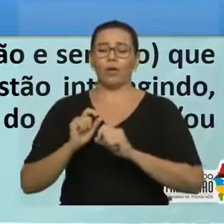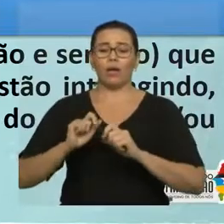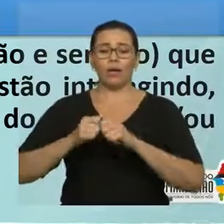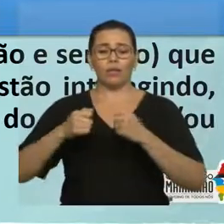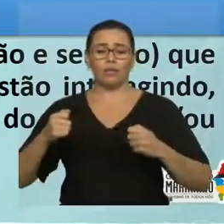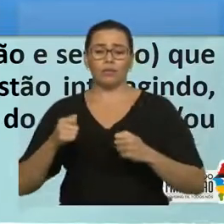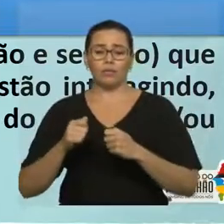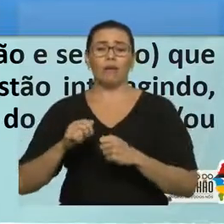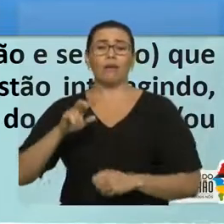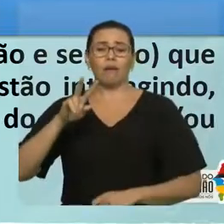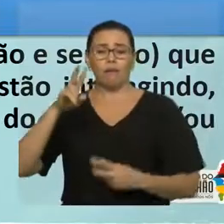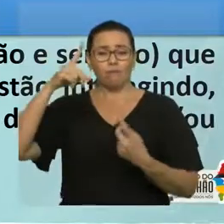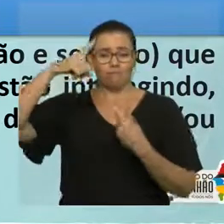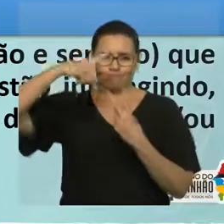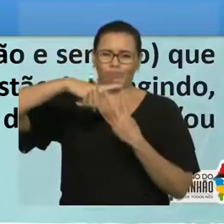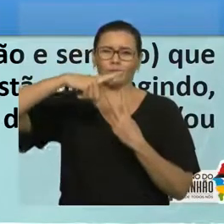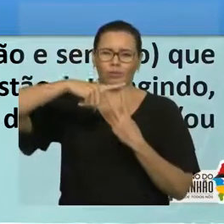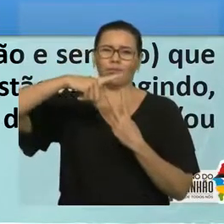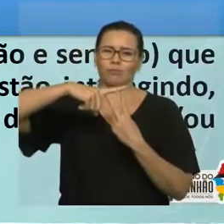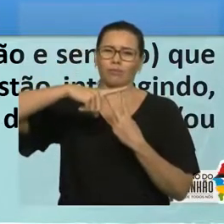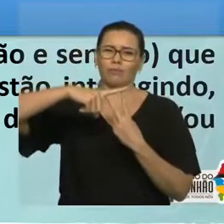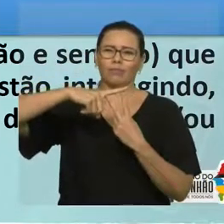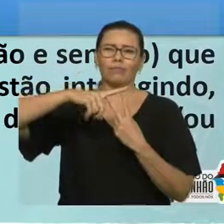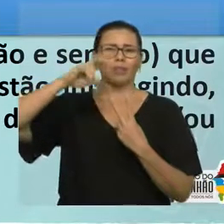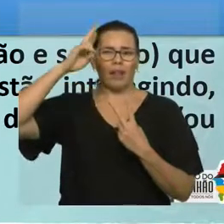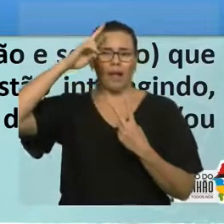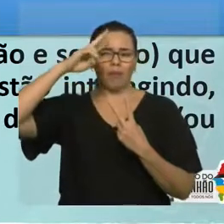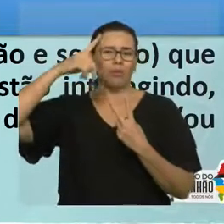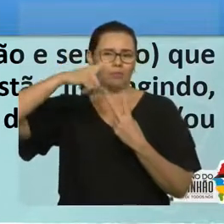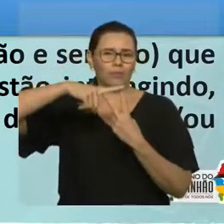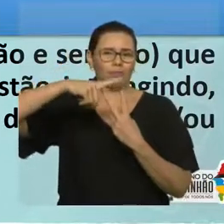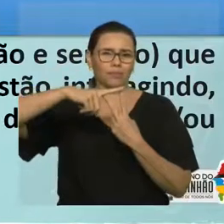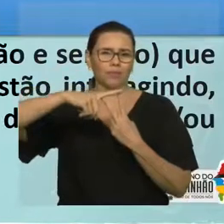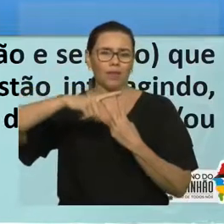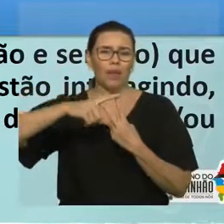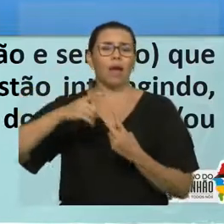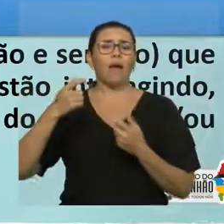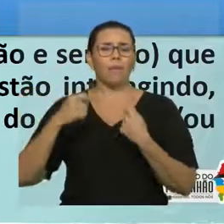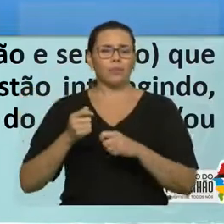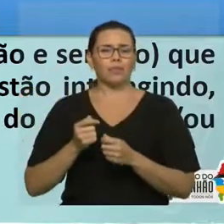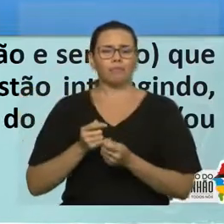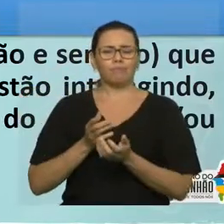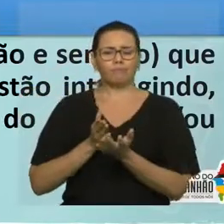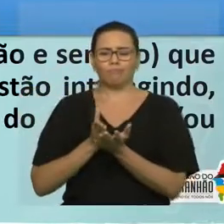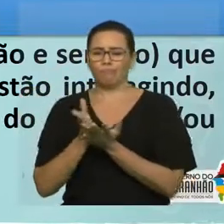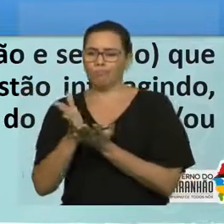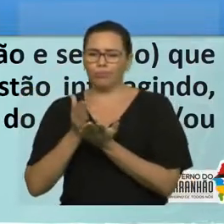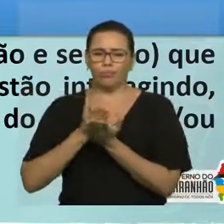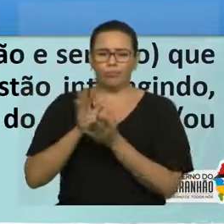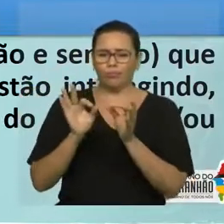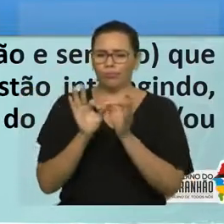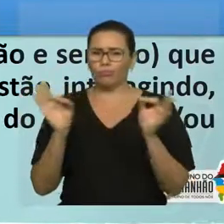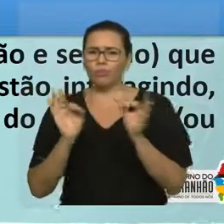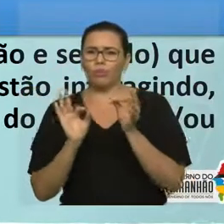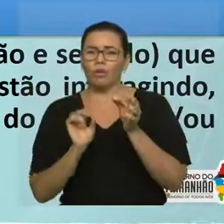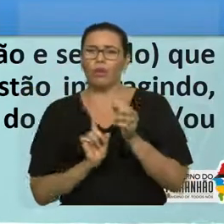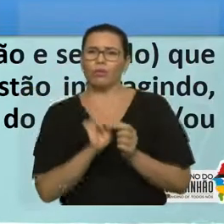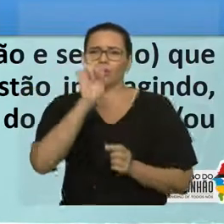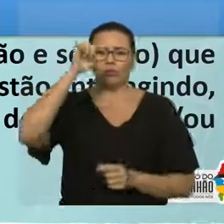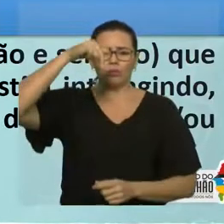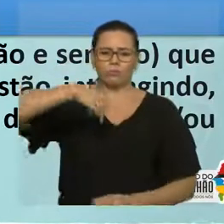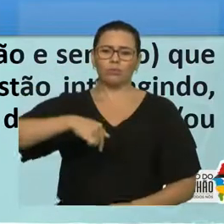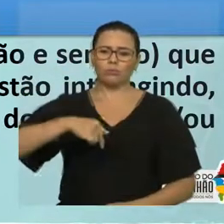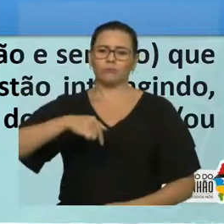grandeza física vetorial. Então, o que é a grandeza física vetorial? Tem que ter direção, tem que ter sentido, tem que ter intensidade para ela poder ser